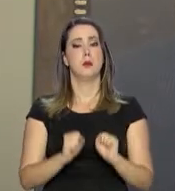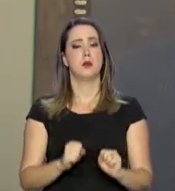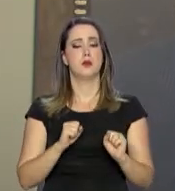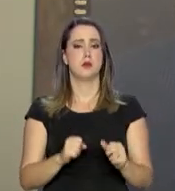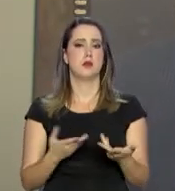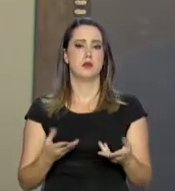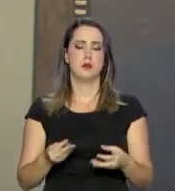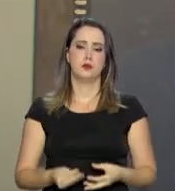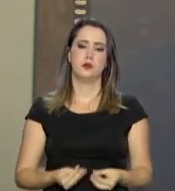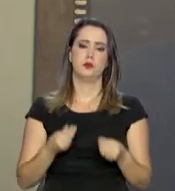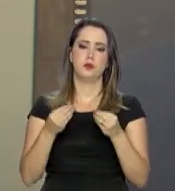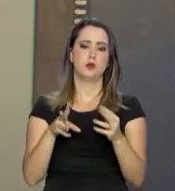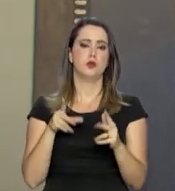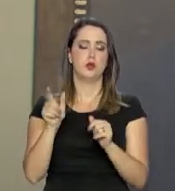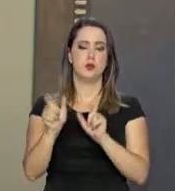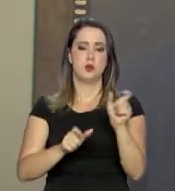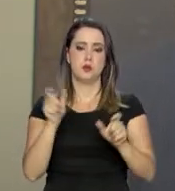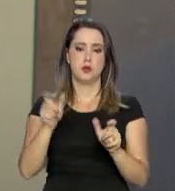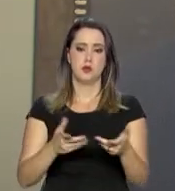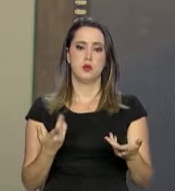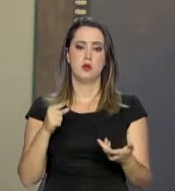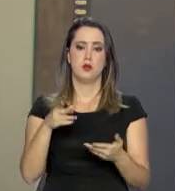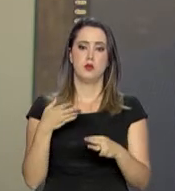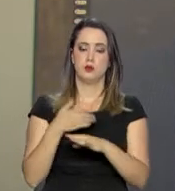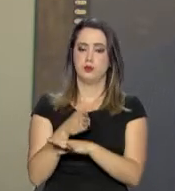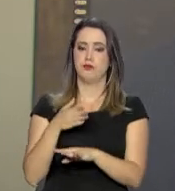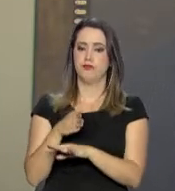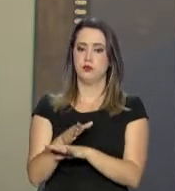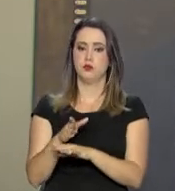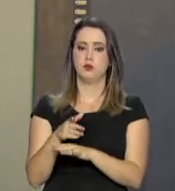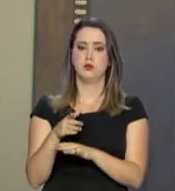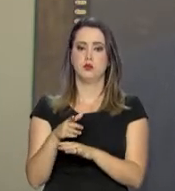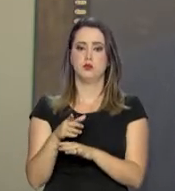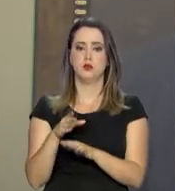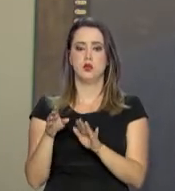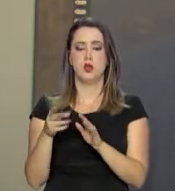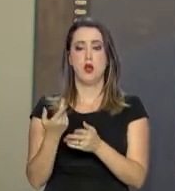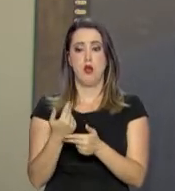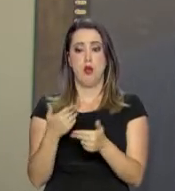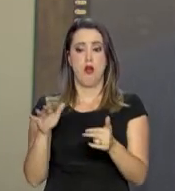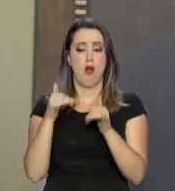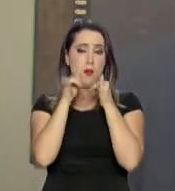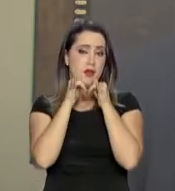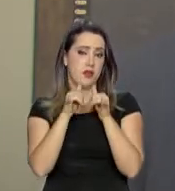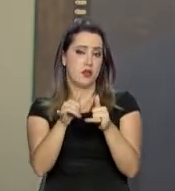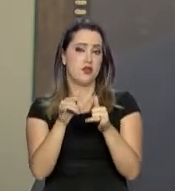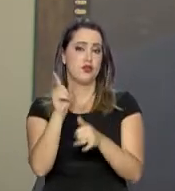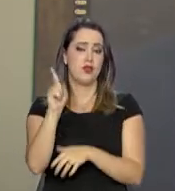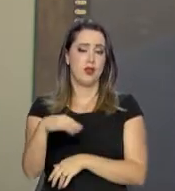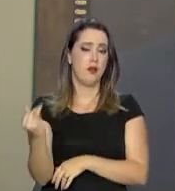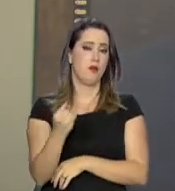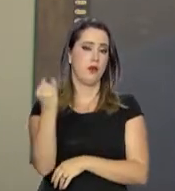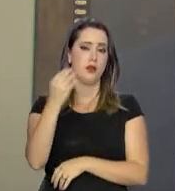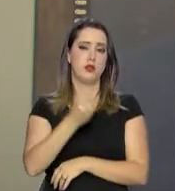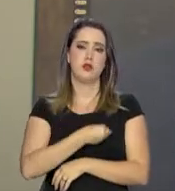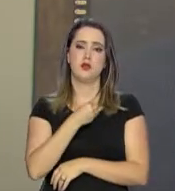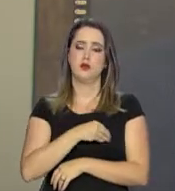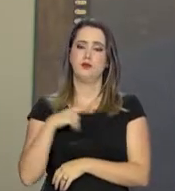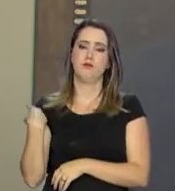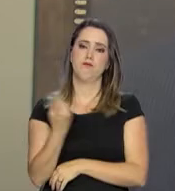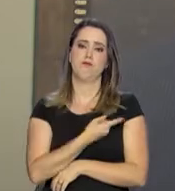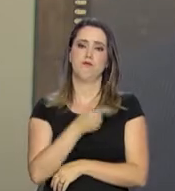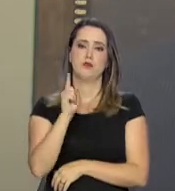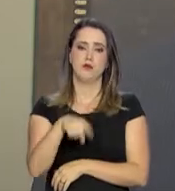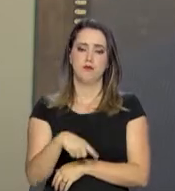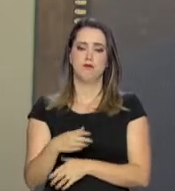garantir a todos os brasileiros o acesso a um produto que é fundamental à vida de todos nós,